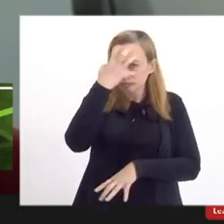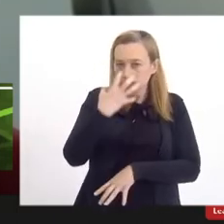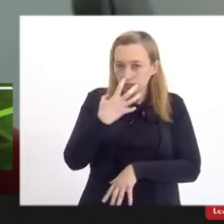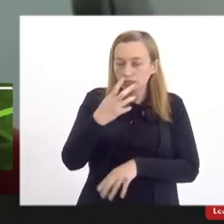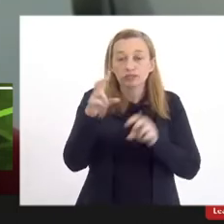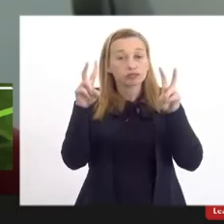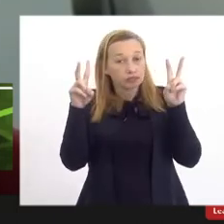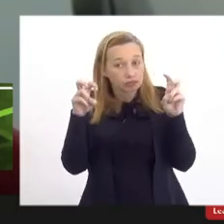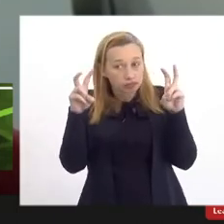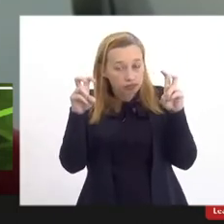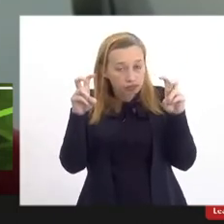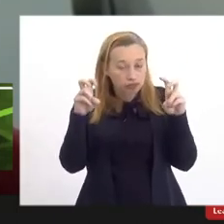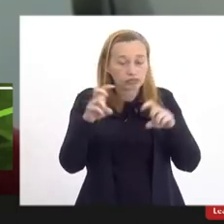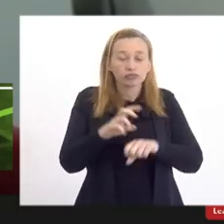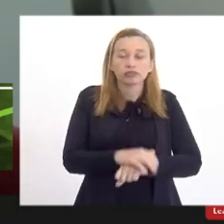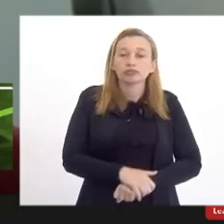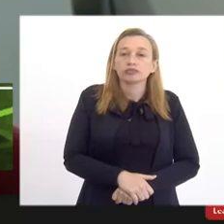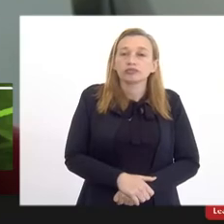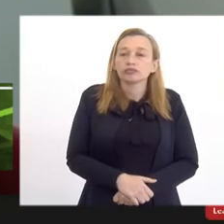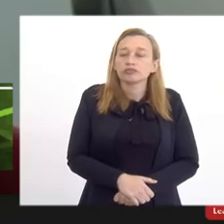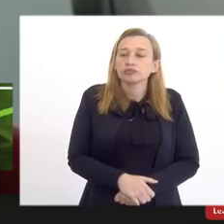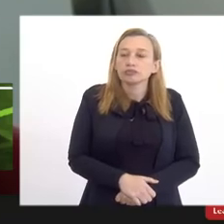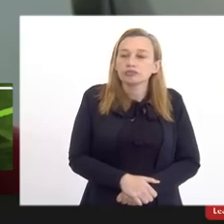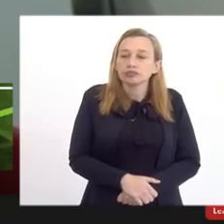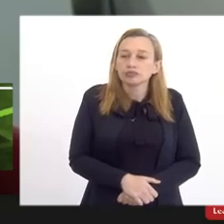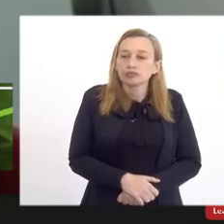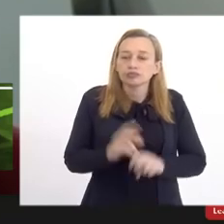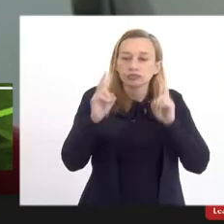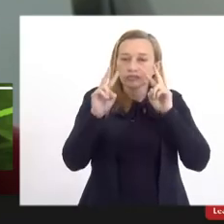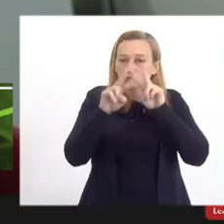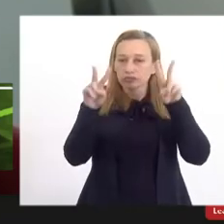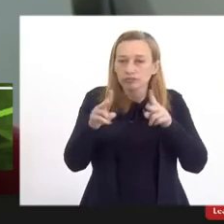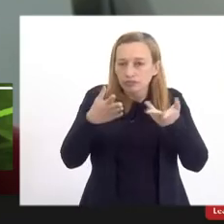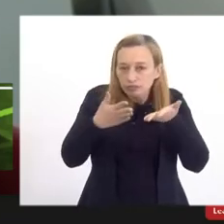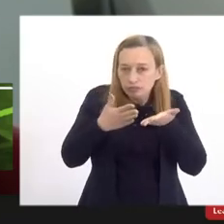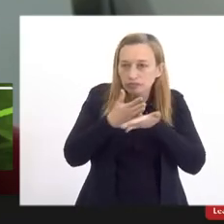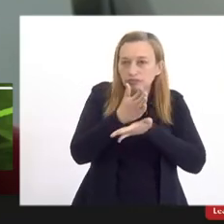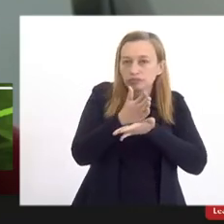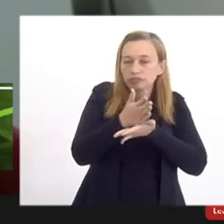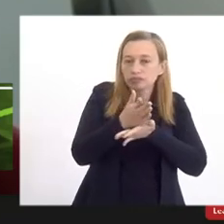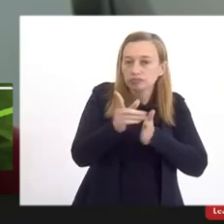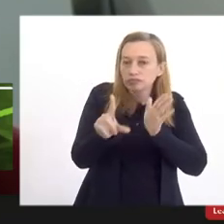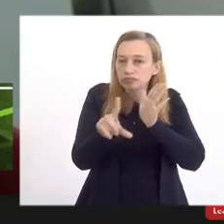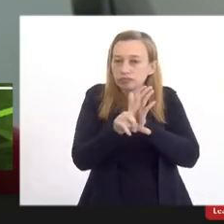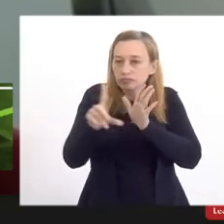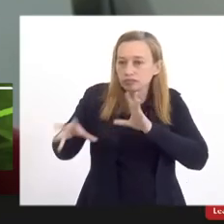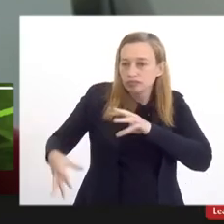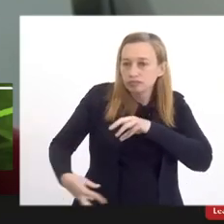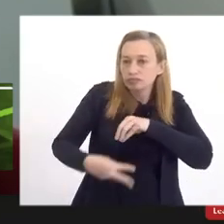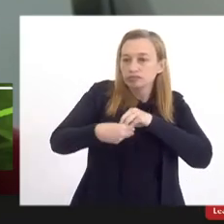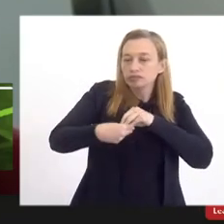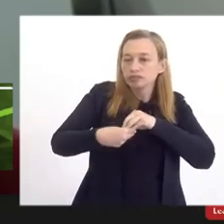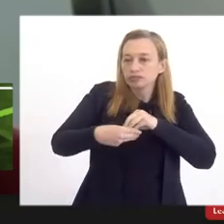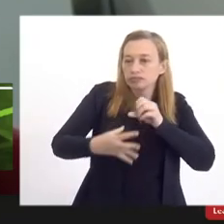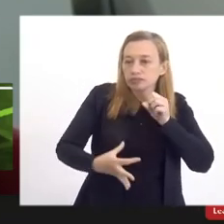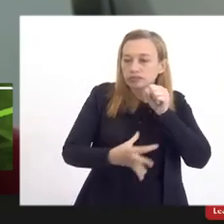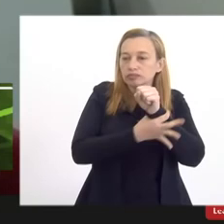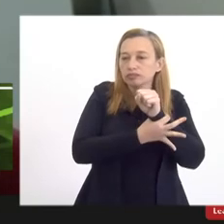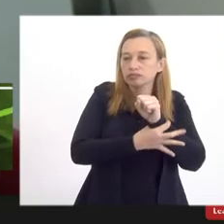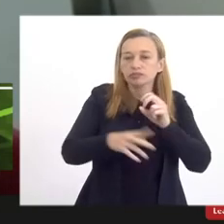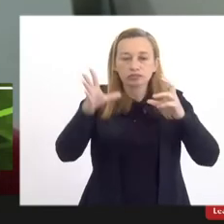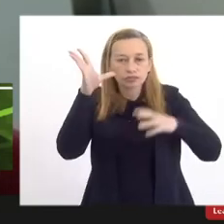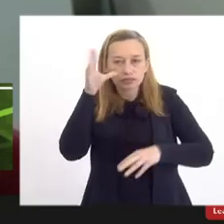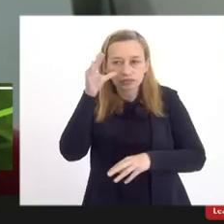que o caso requer, visando a aprovação de uma lei de incorporação que assegure os interesses da